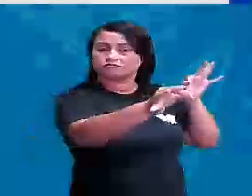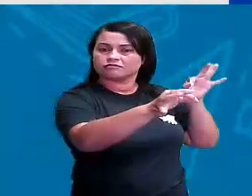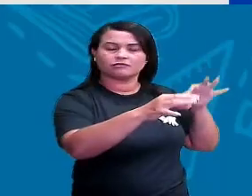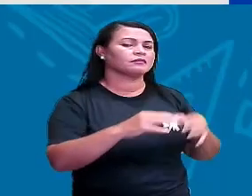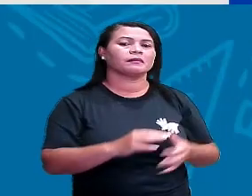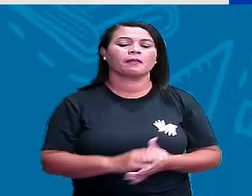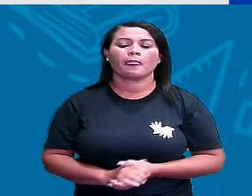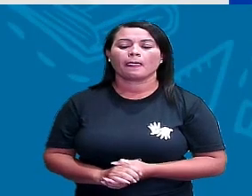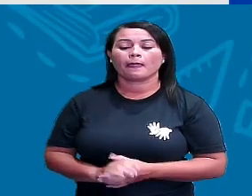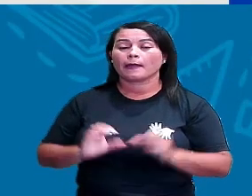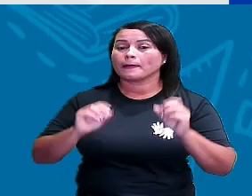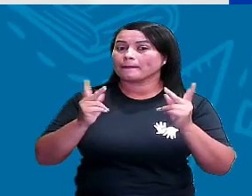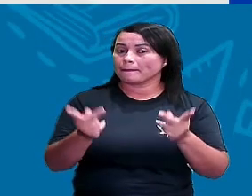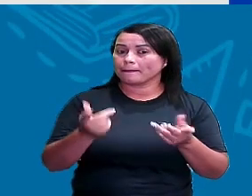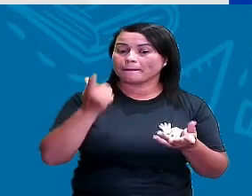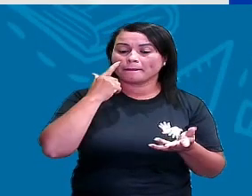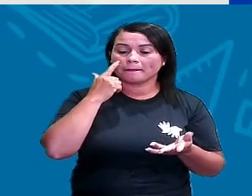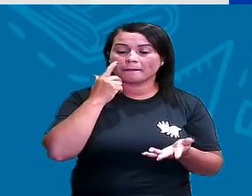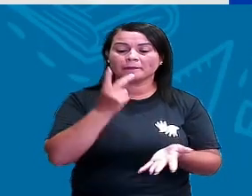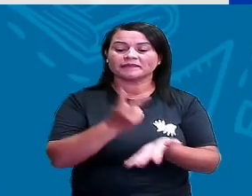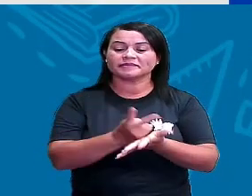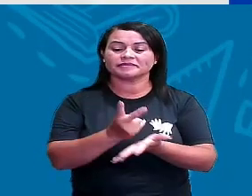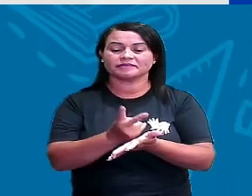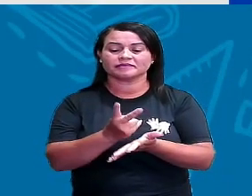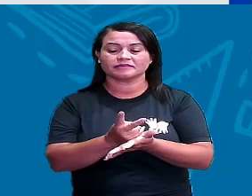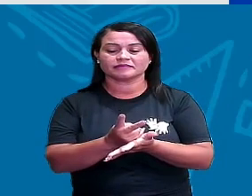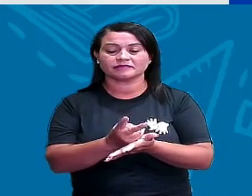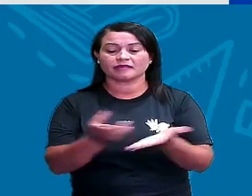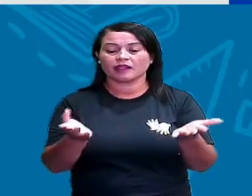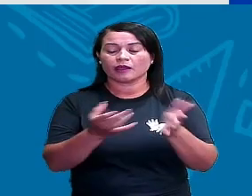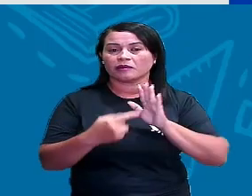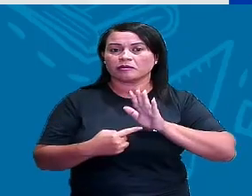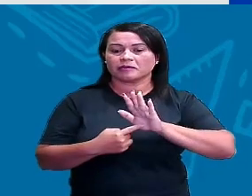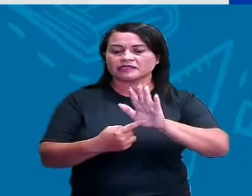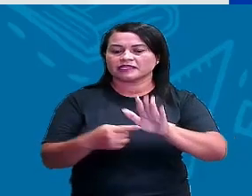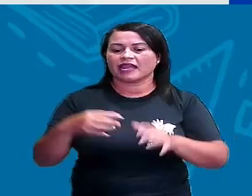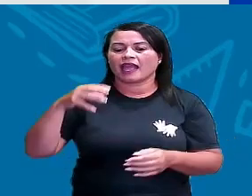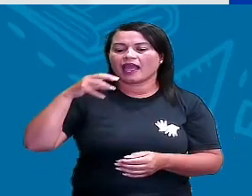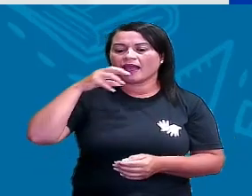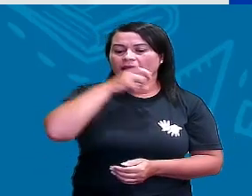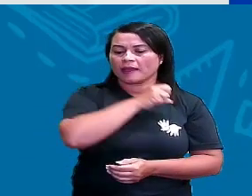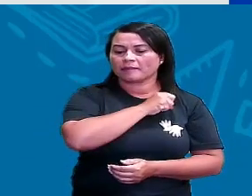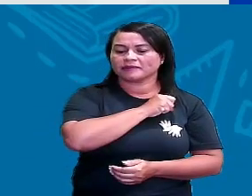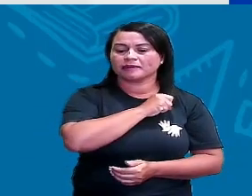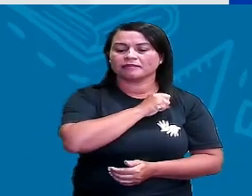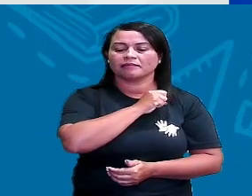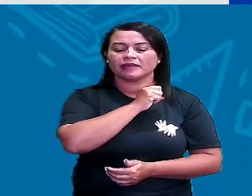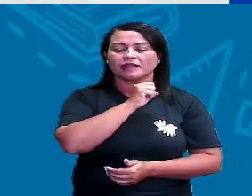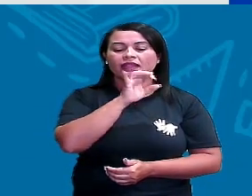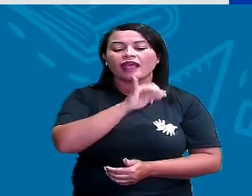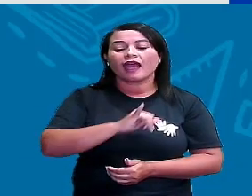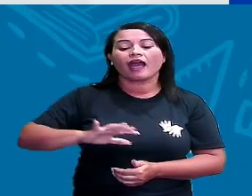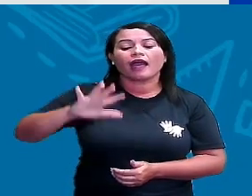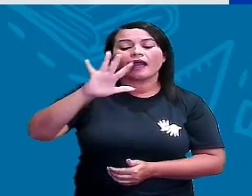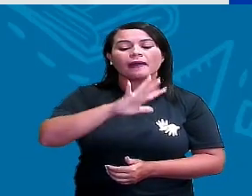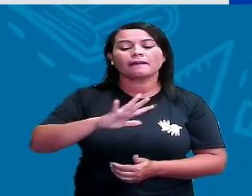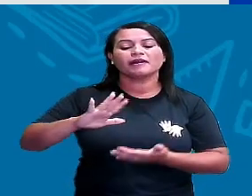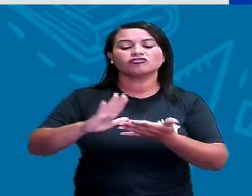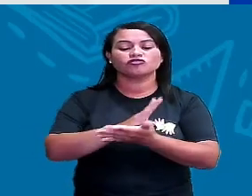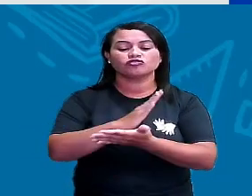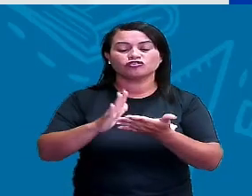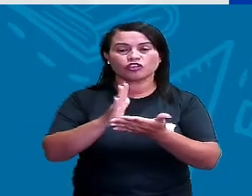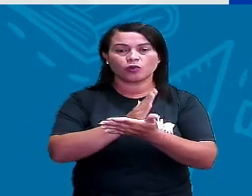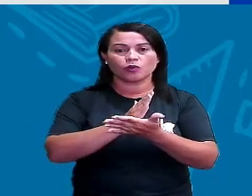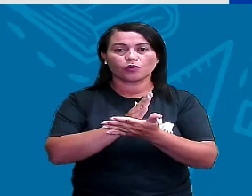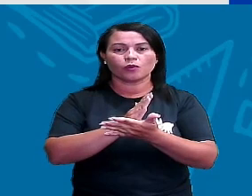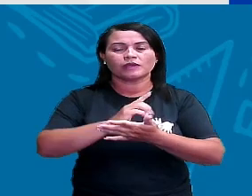ok? Então, vamos seguir. Vou apresentar pra vocês, rapidamente, né? A planificação de algumas figuras